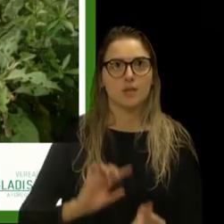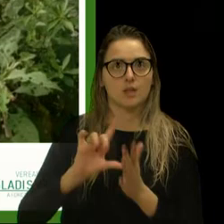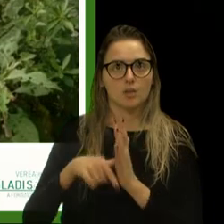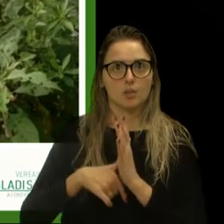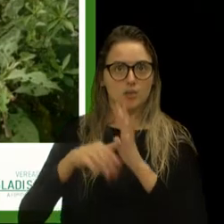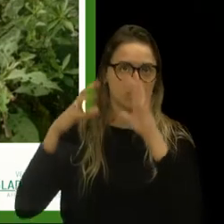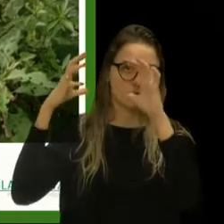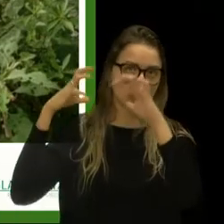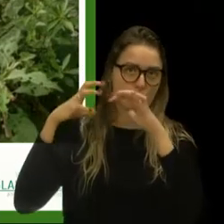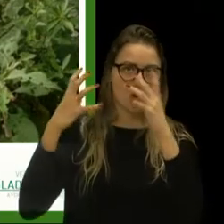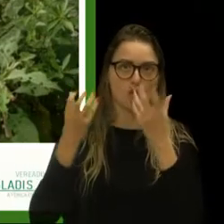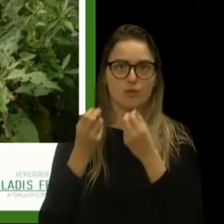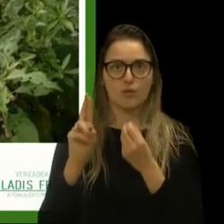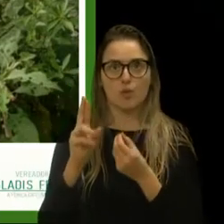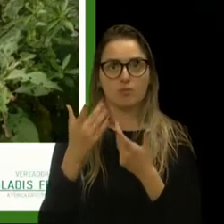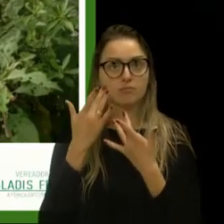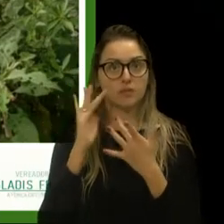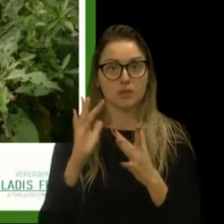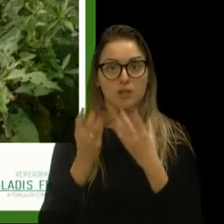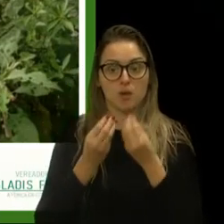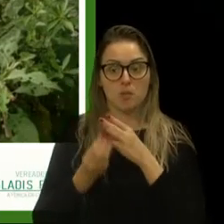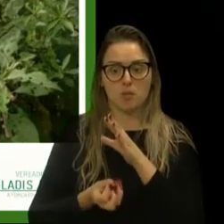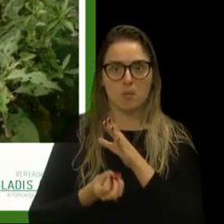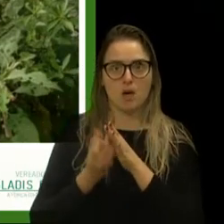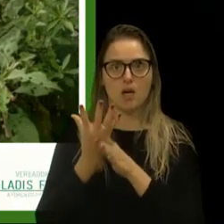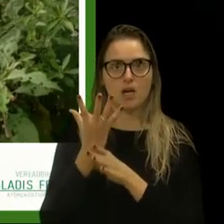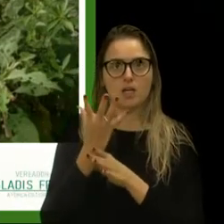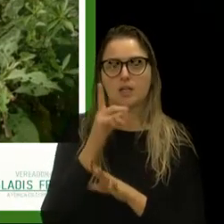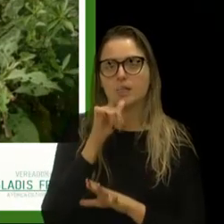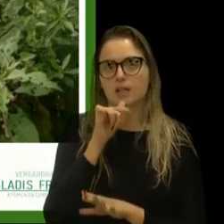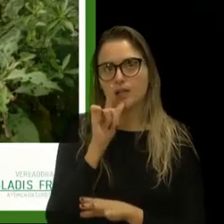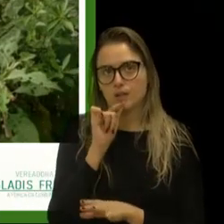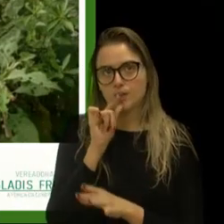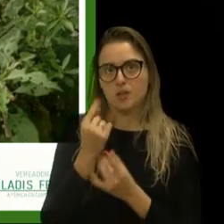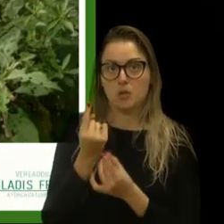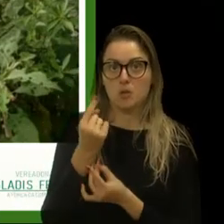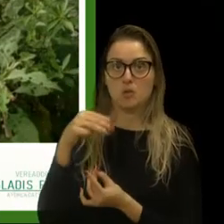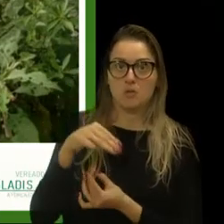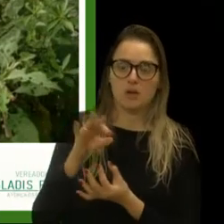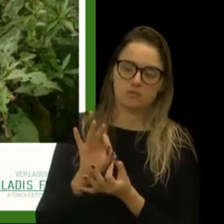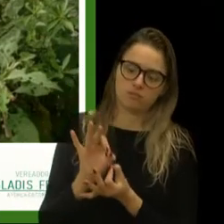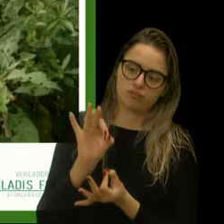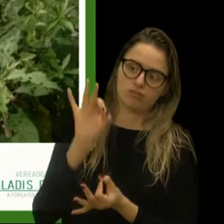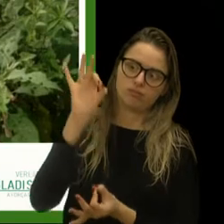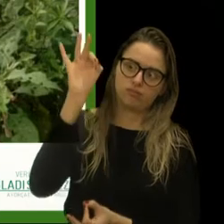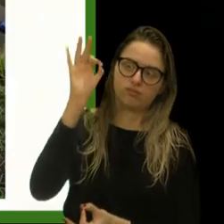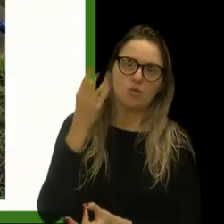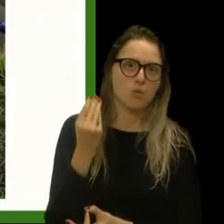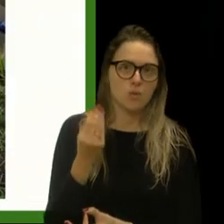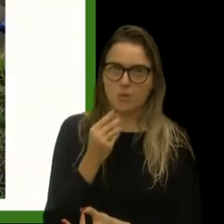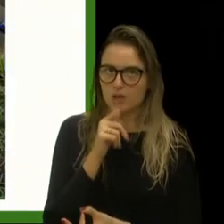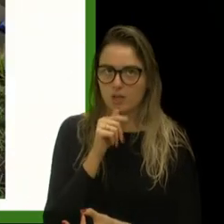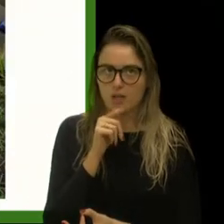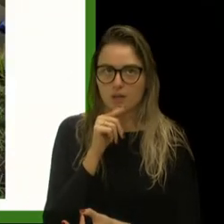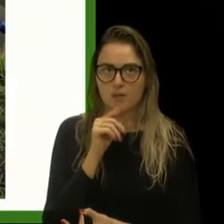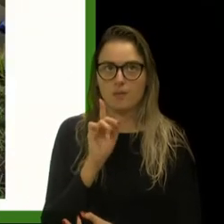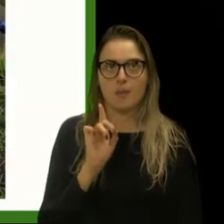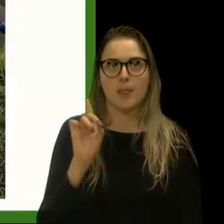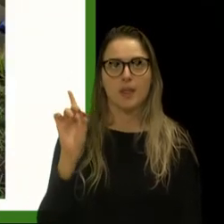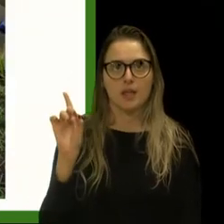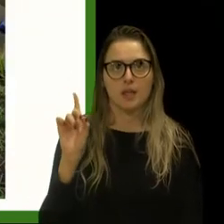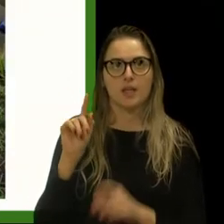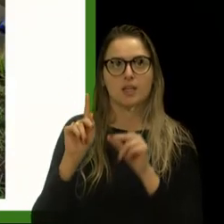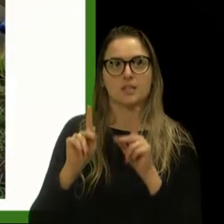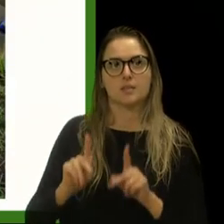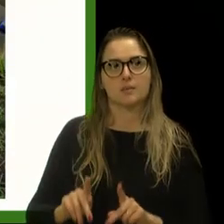ou não sei de onde aparece tanta água e fica um metro, um metro e meio de água. Essa moradora,